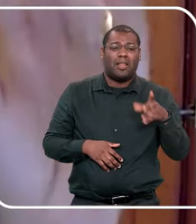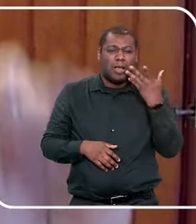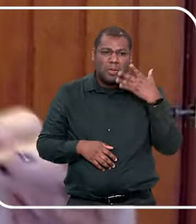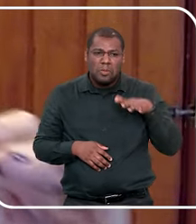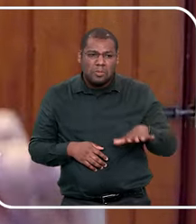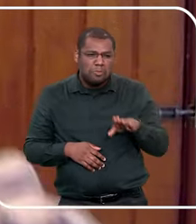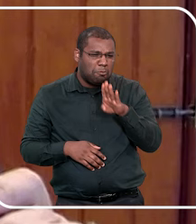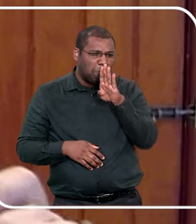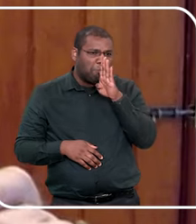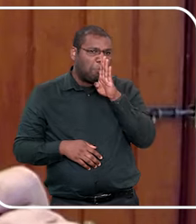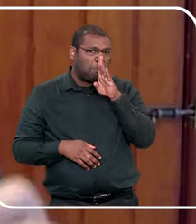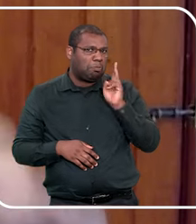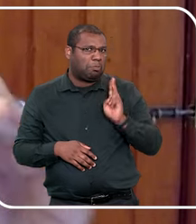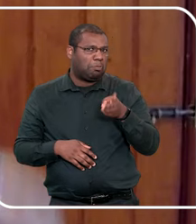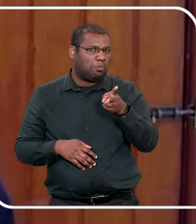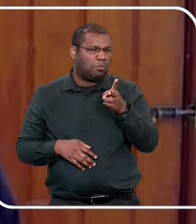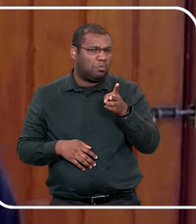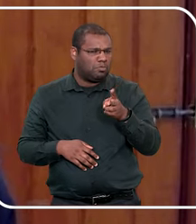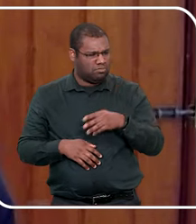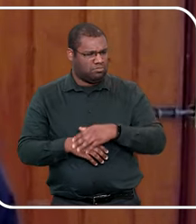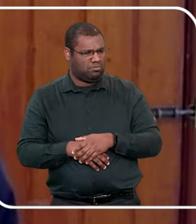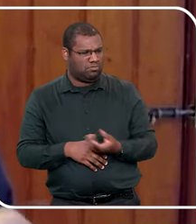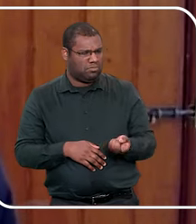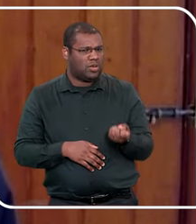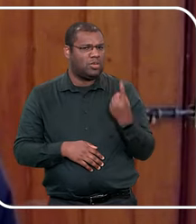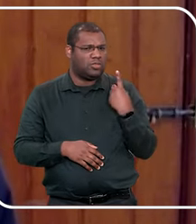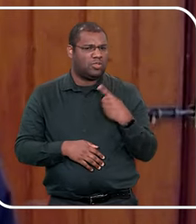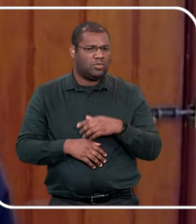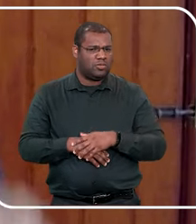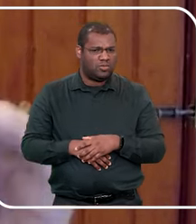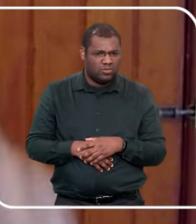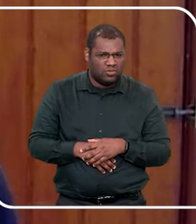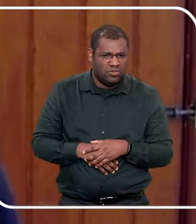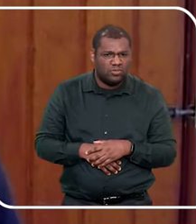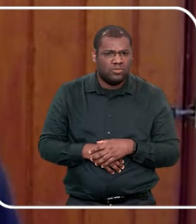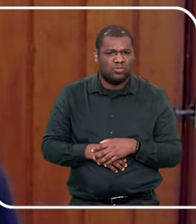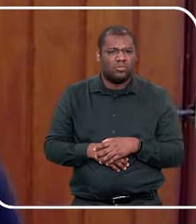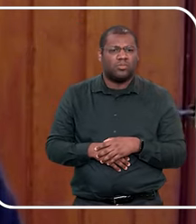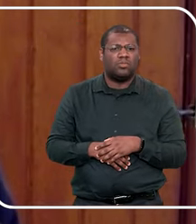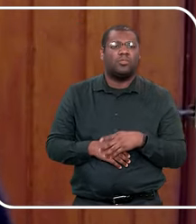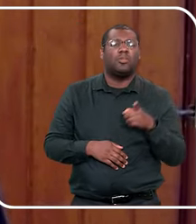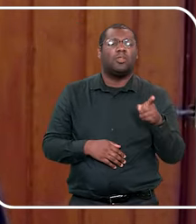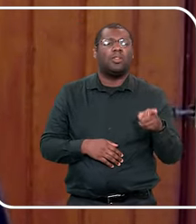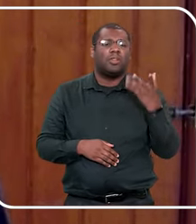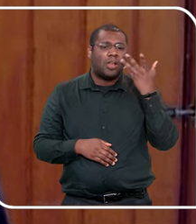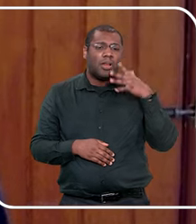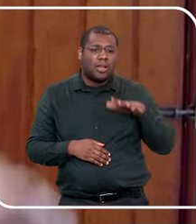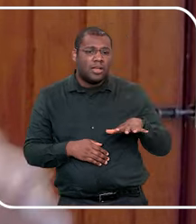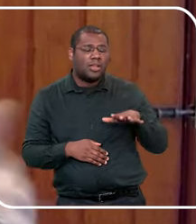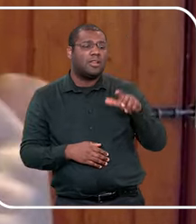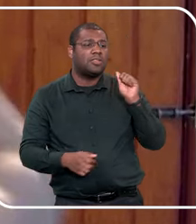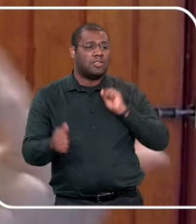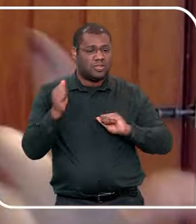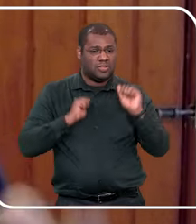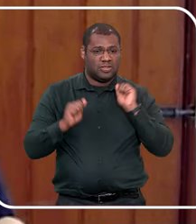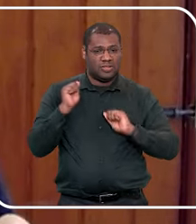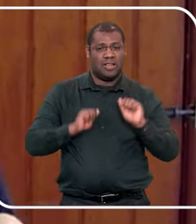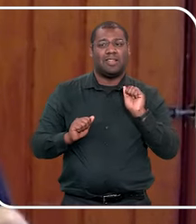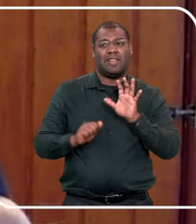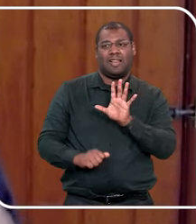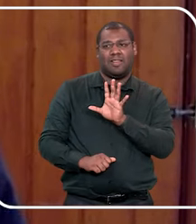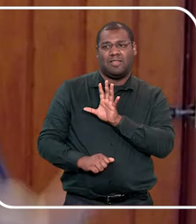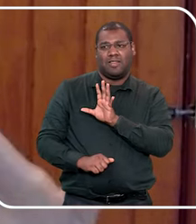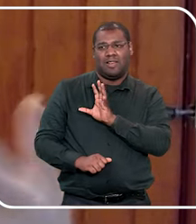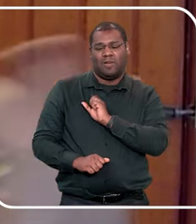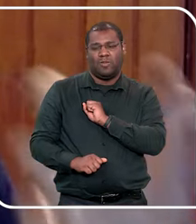e criança boazinha demais, gente, desconfie, porque eu acolhi uma criança que tudo dizia sim, na ânsia de ser amada,